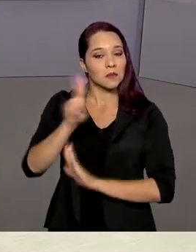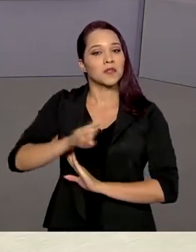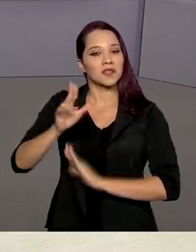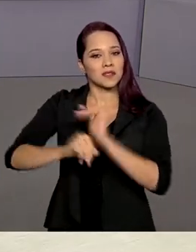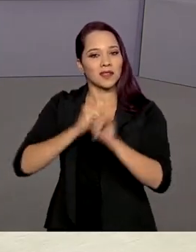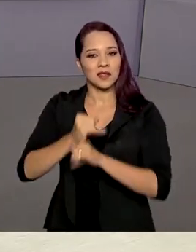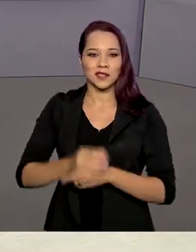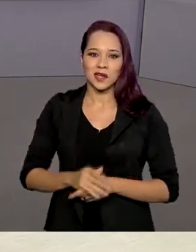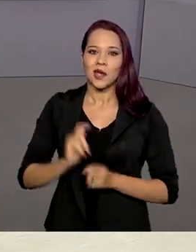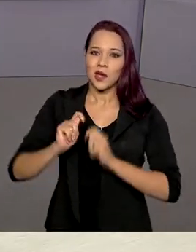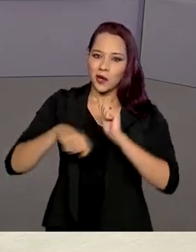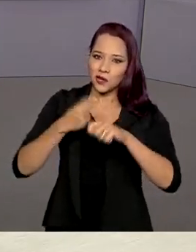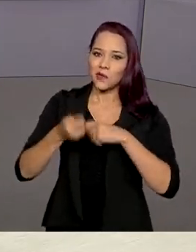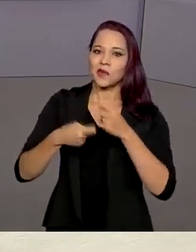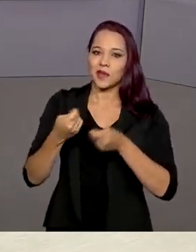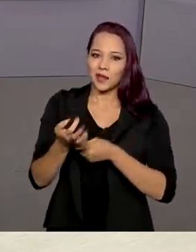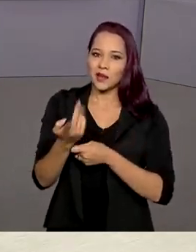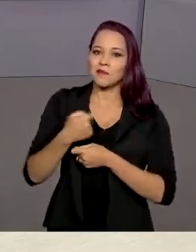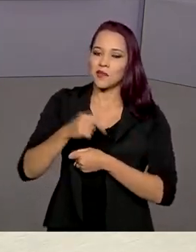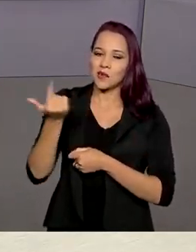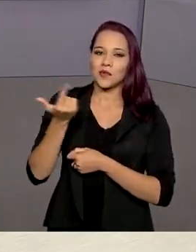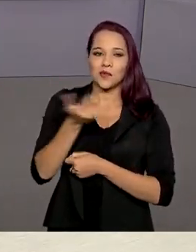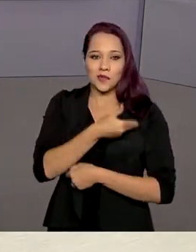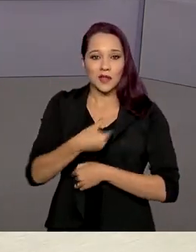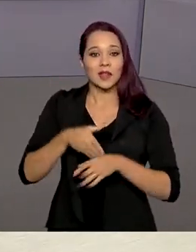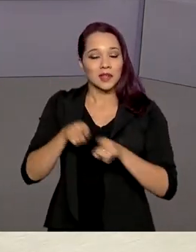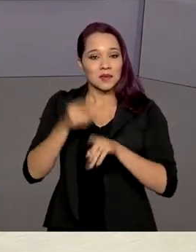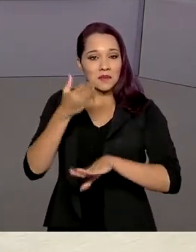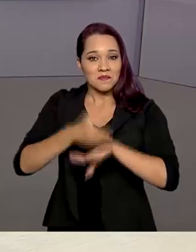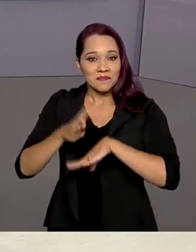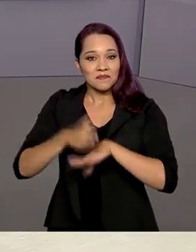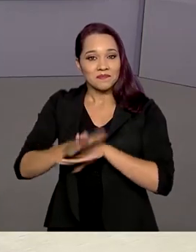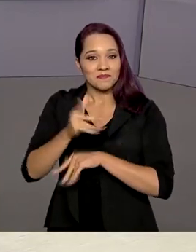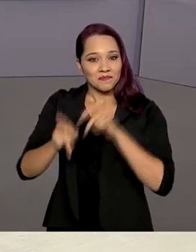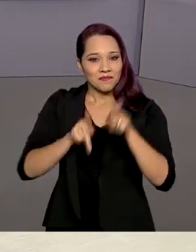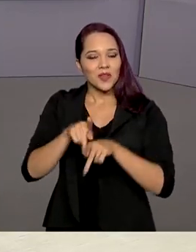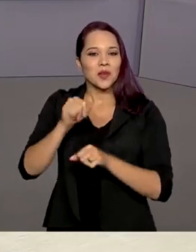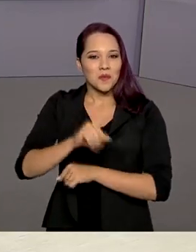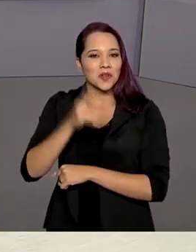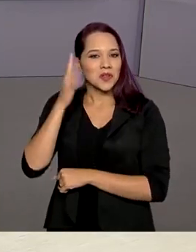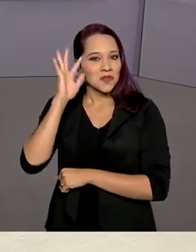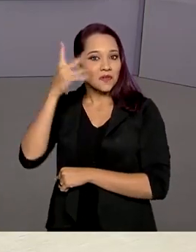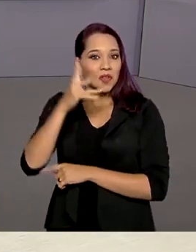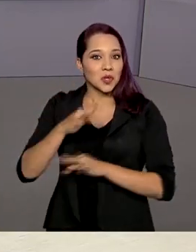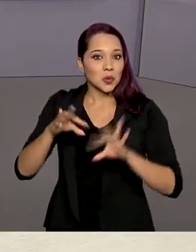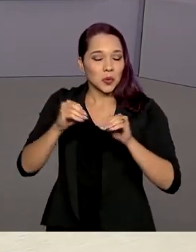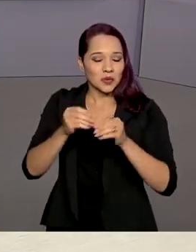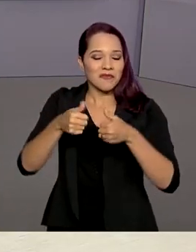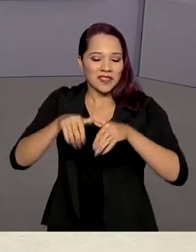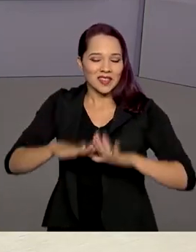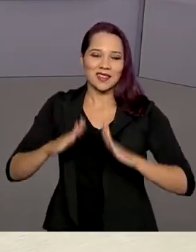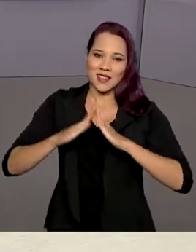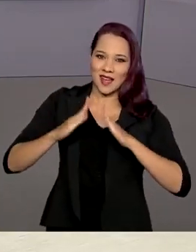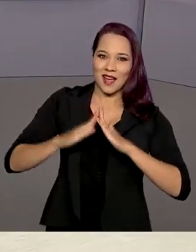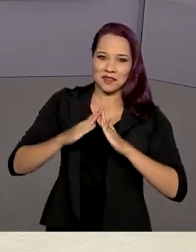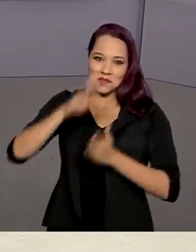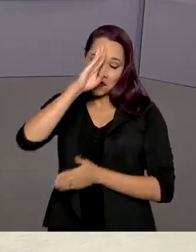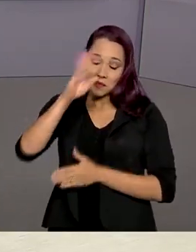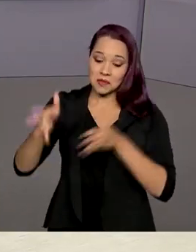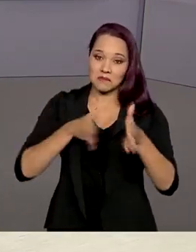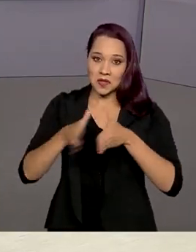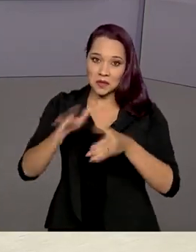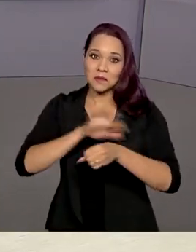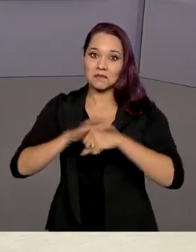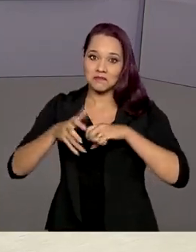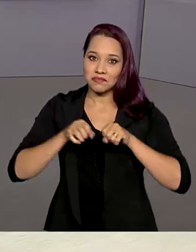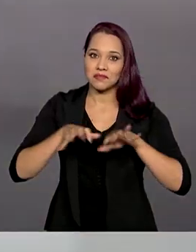Economia para os cofres públicos e praticidade para a população, que pode resolver tudo sem sair de casa, principalmente em tempos de